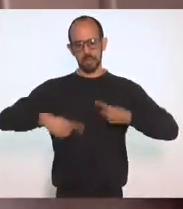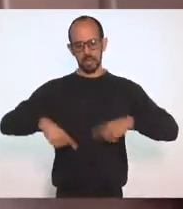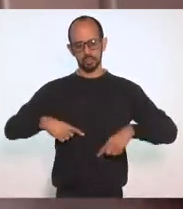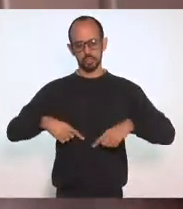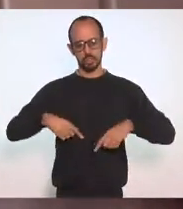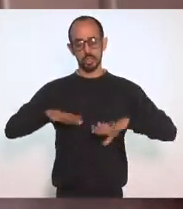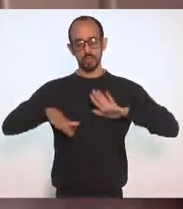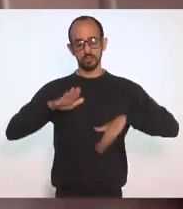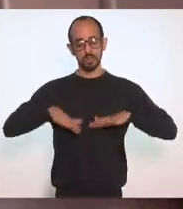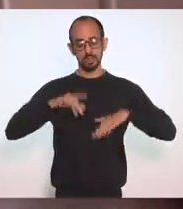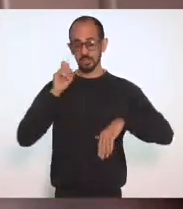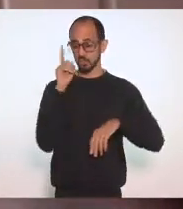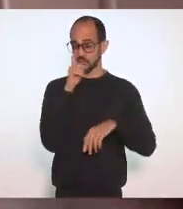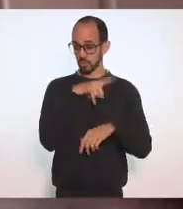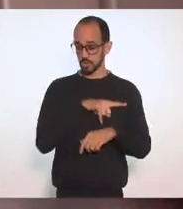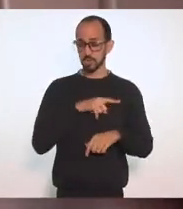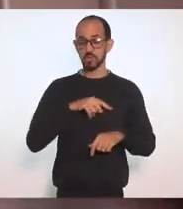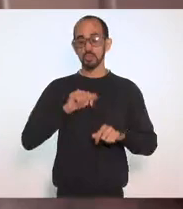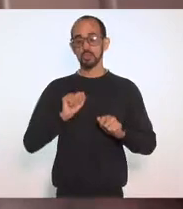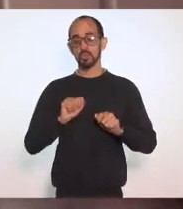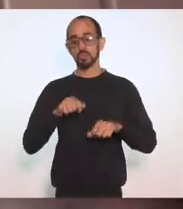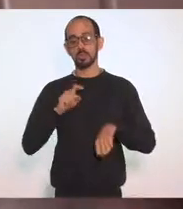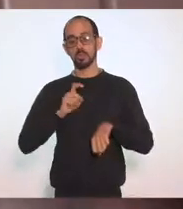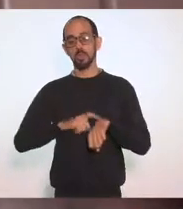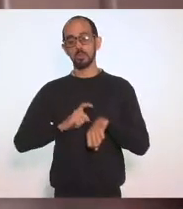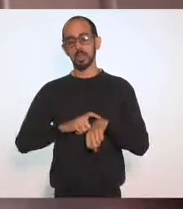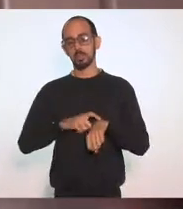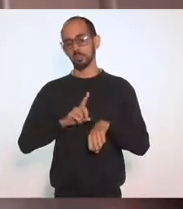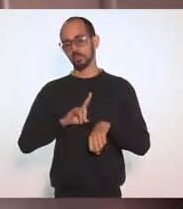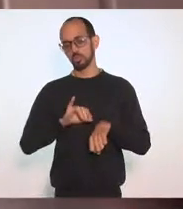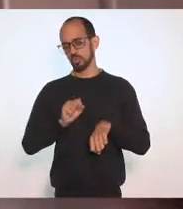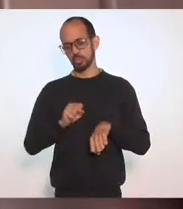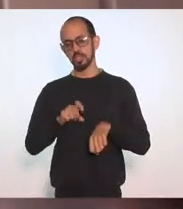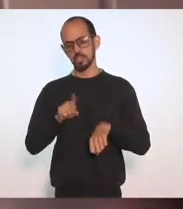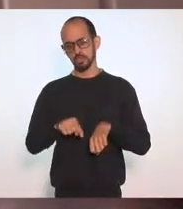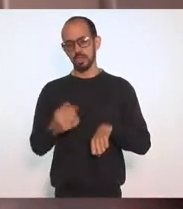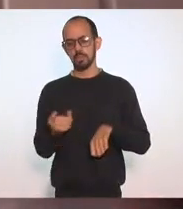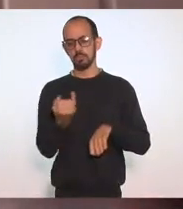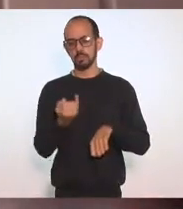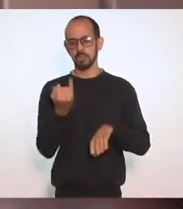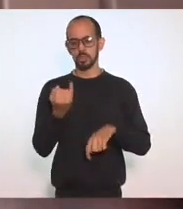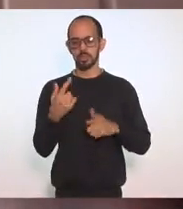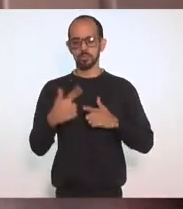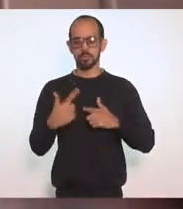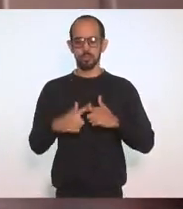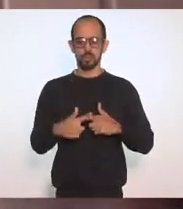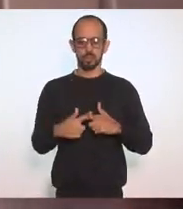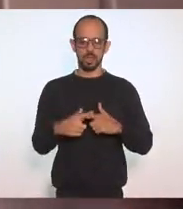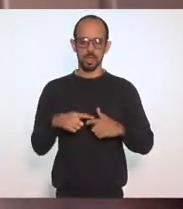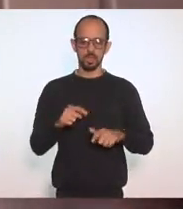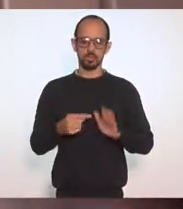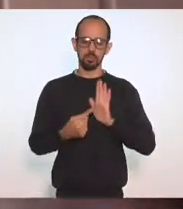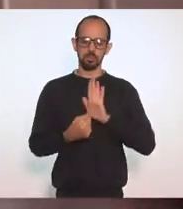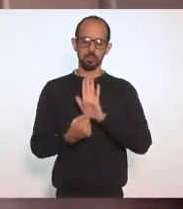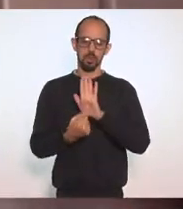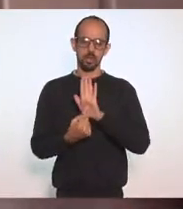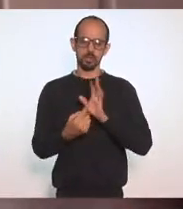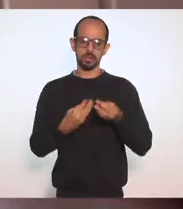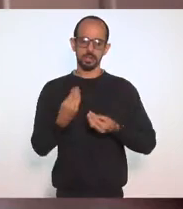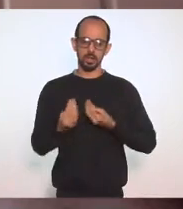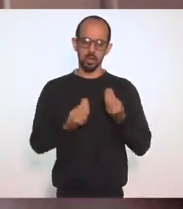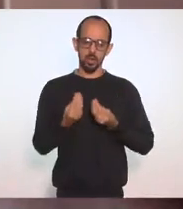difíceis que sejam Para a ordem do dia E isso é fundamental Porque reitero os preceitos